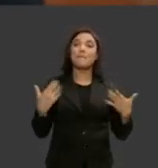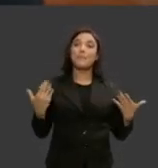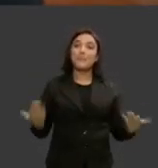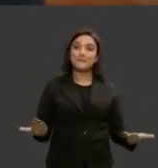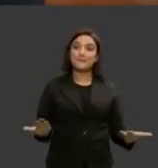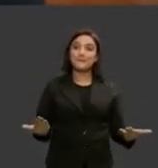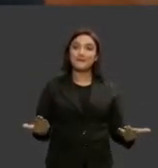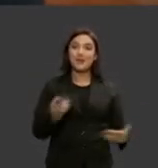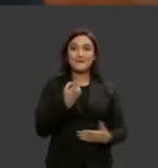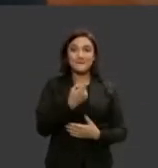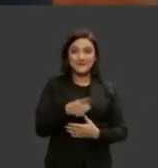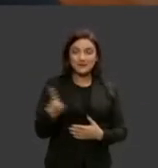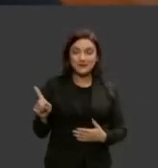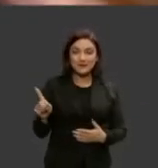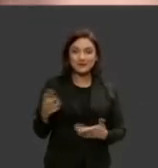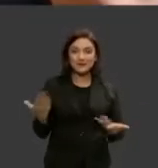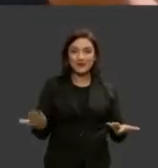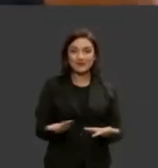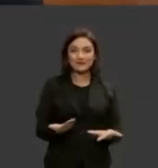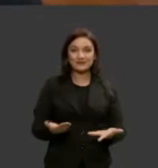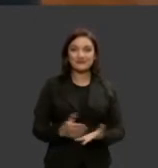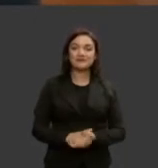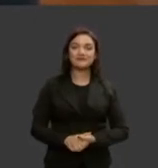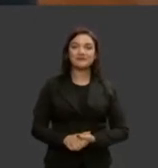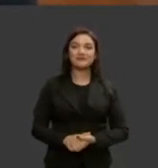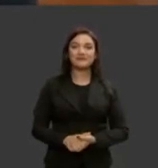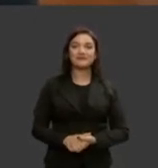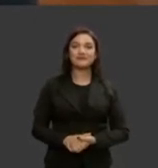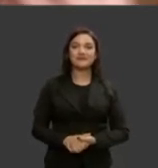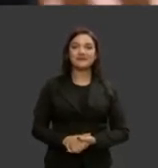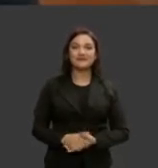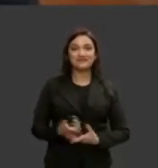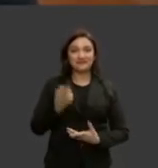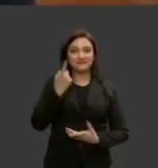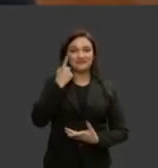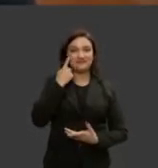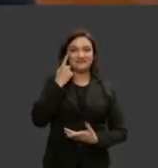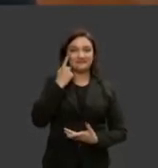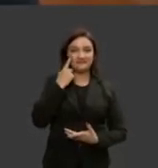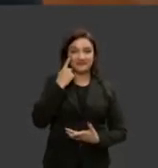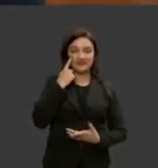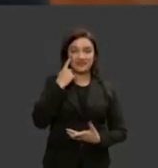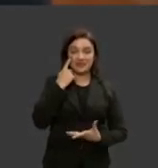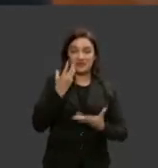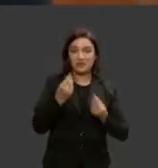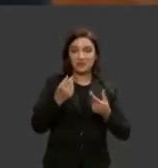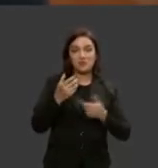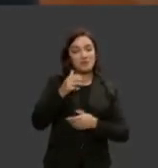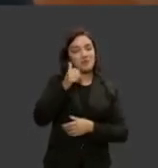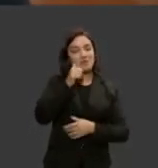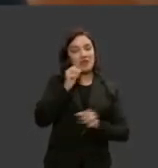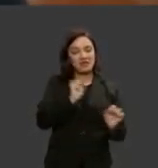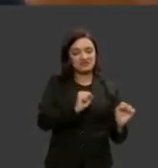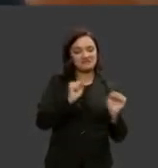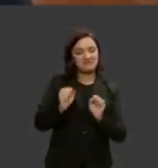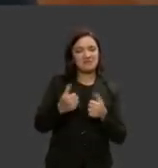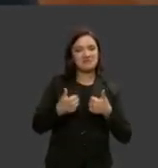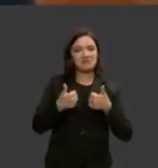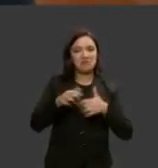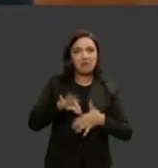finalizar finalizar mesmo estamos aqui com tantas mulheres tão poderosas e tão importantes eu me lembrei